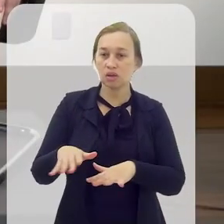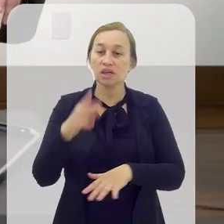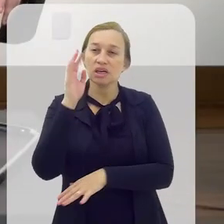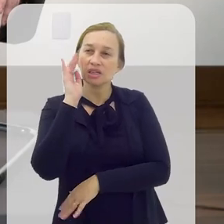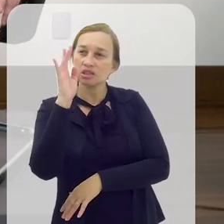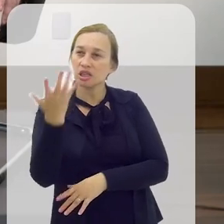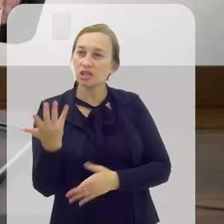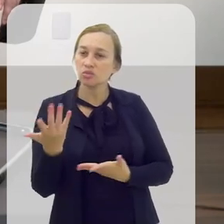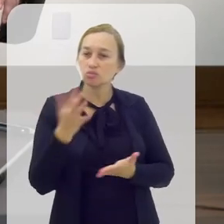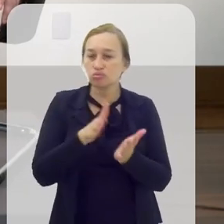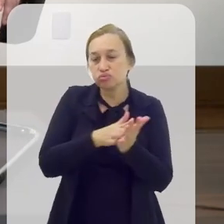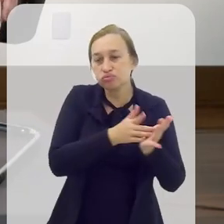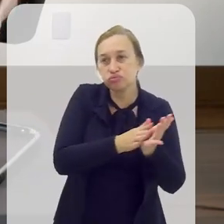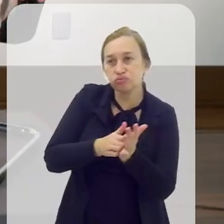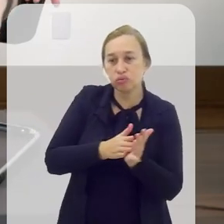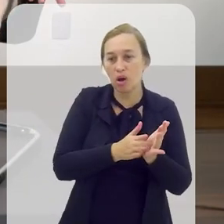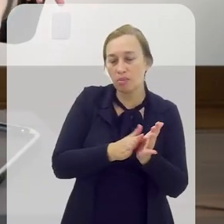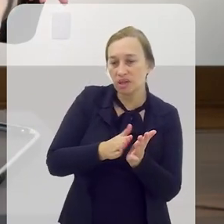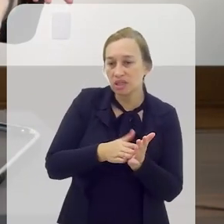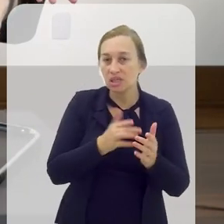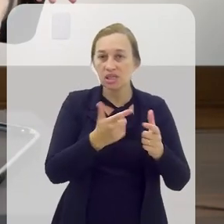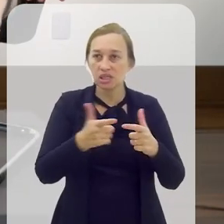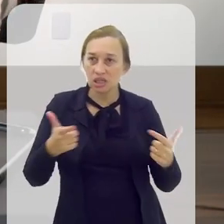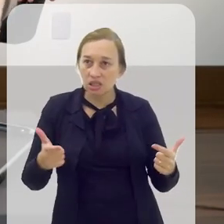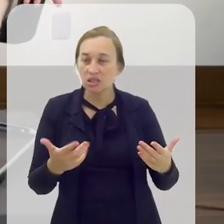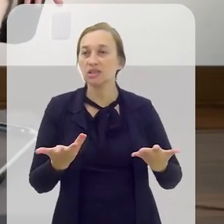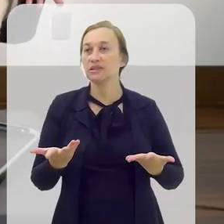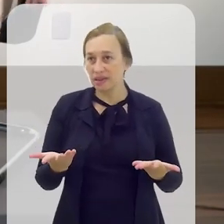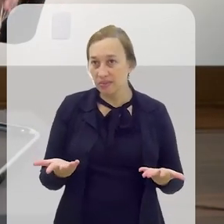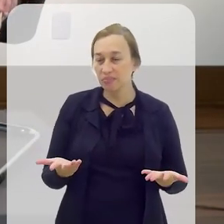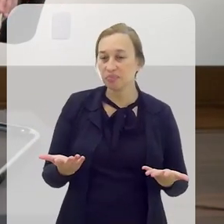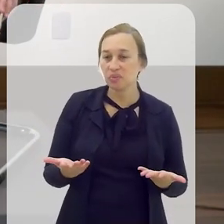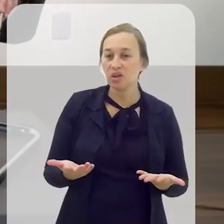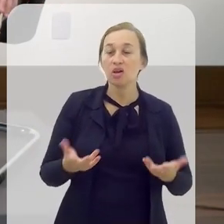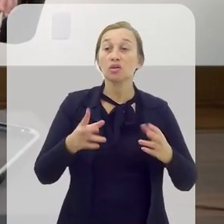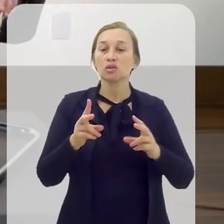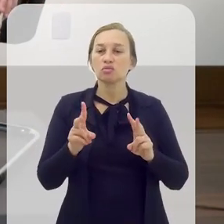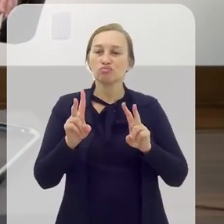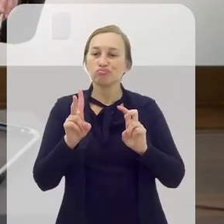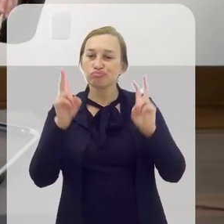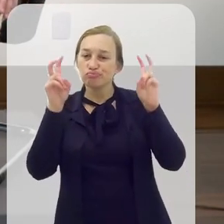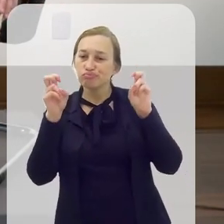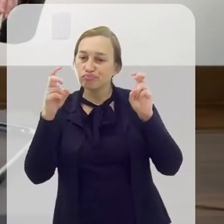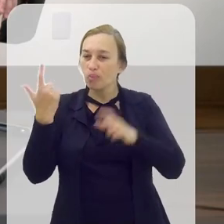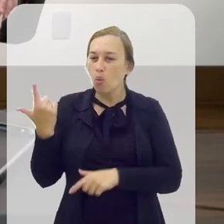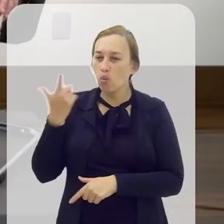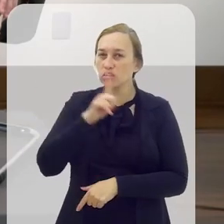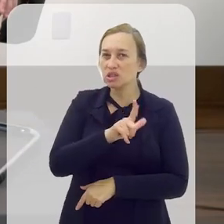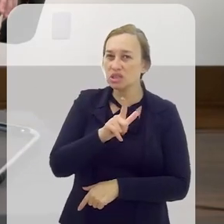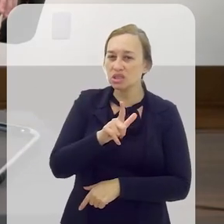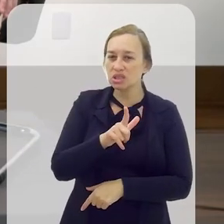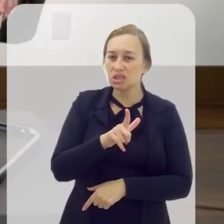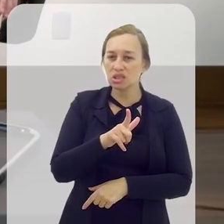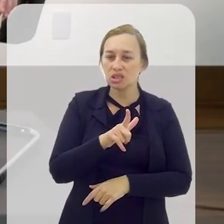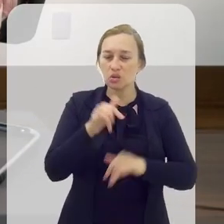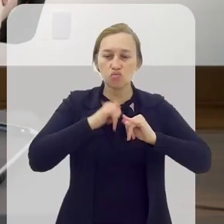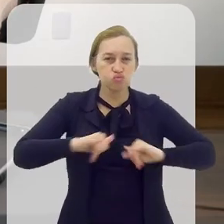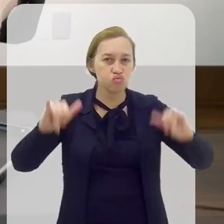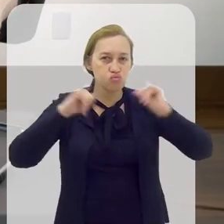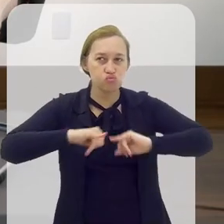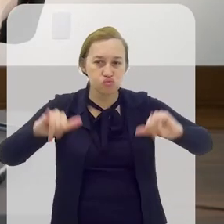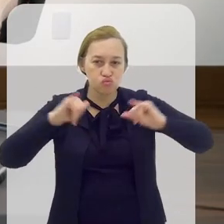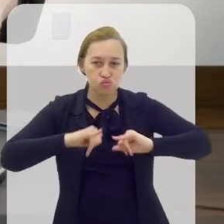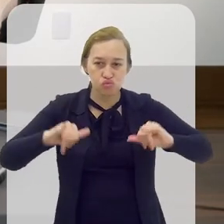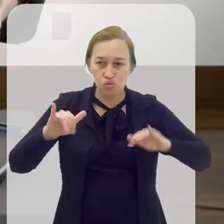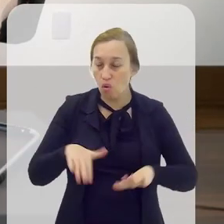samba? Ah, a Grande Rio tem trazido grandes sambas, né, ultimamente. São sambas que têm conseguido alcançar uma